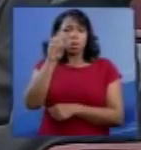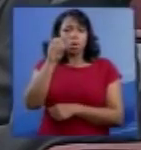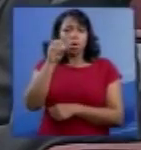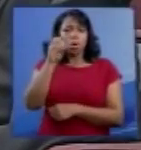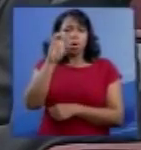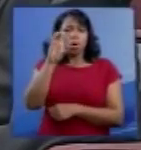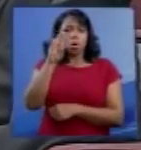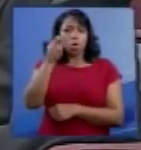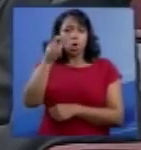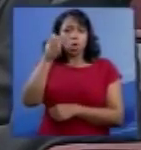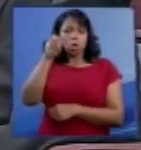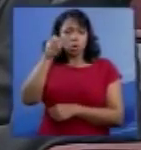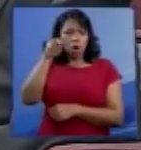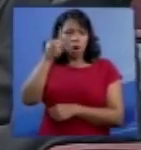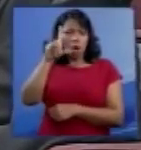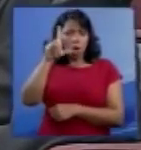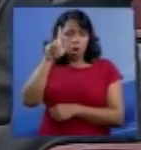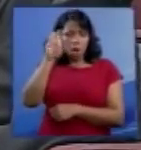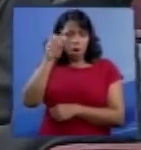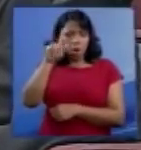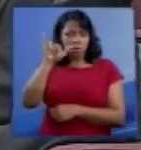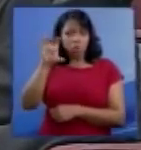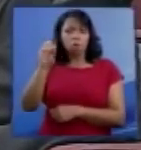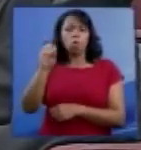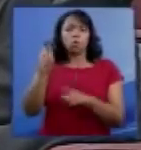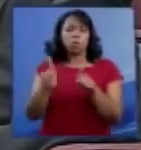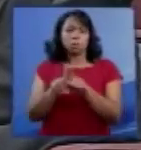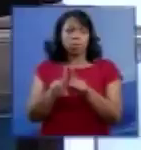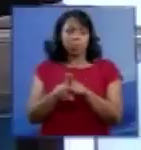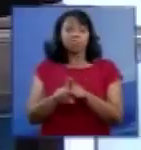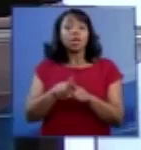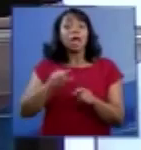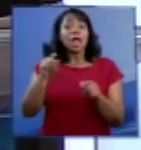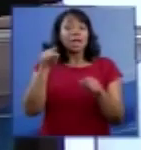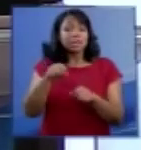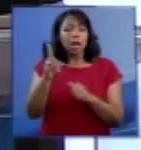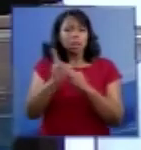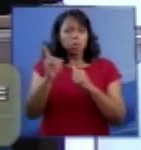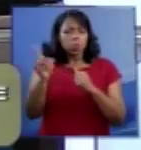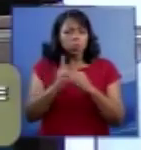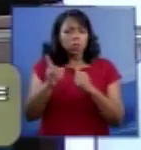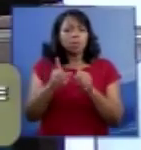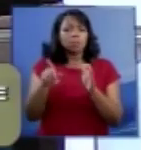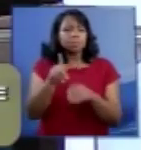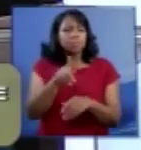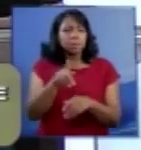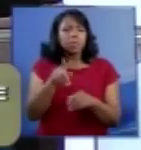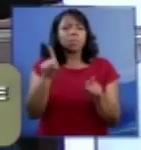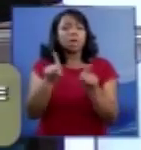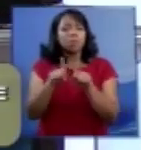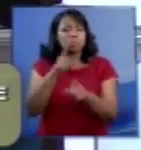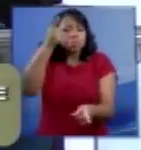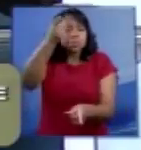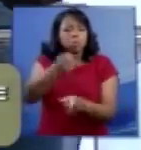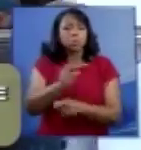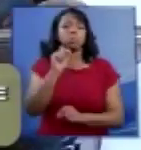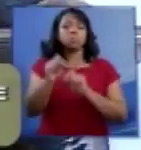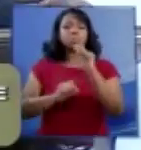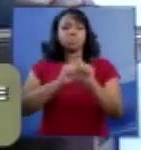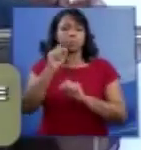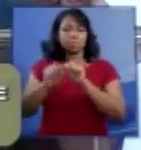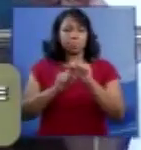ligado através dos neuropeptídeos. E o que a doutora Candice Pert descobriu? Que